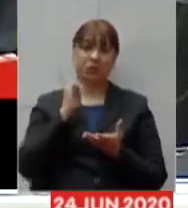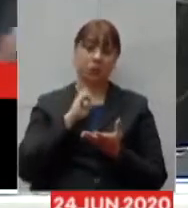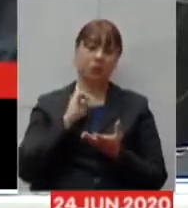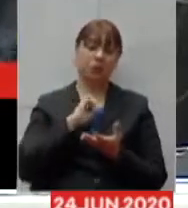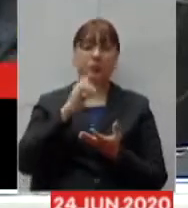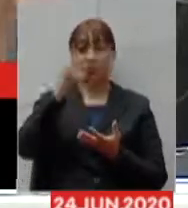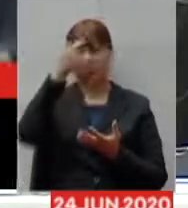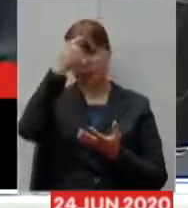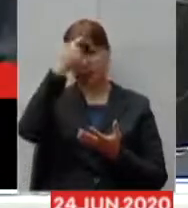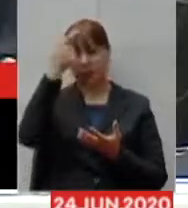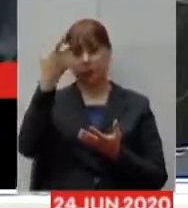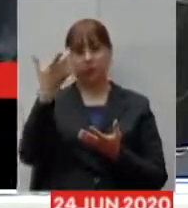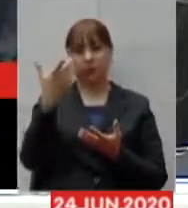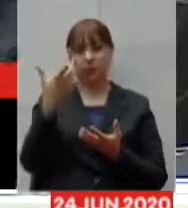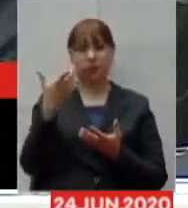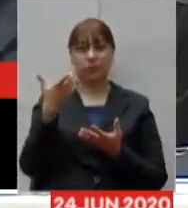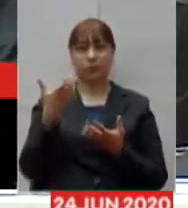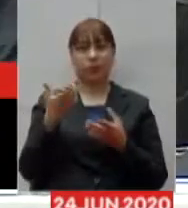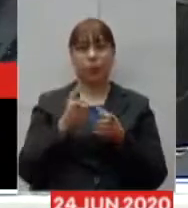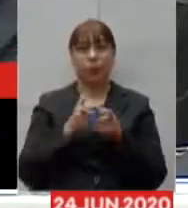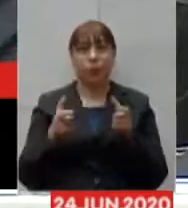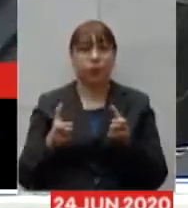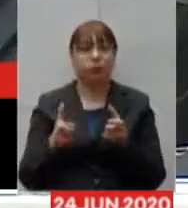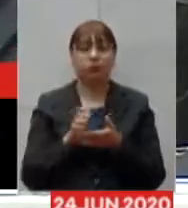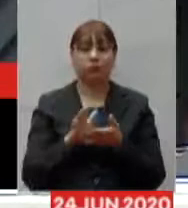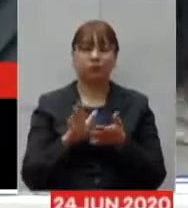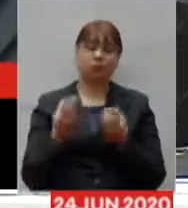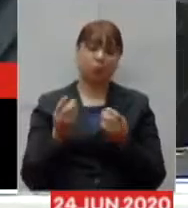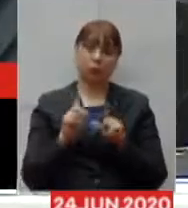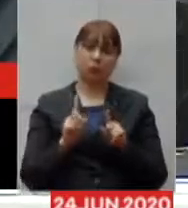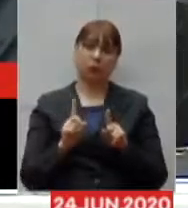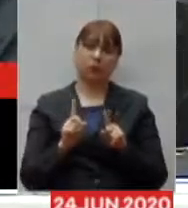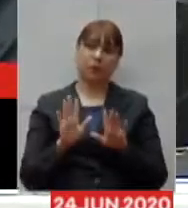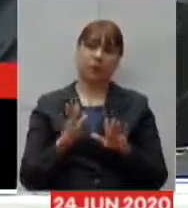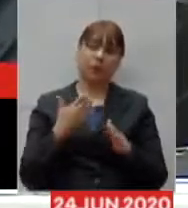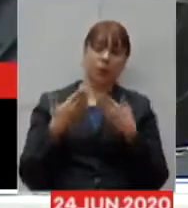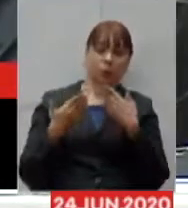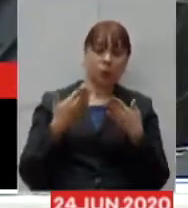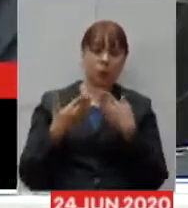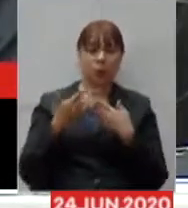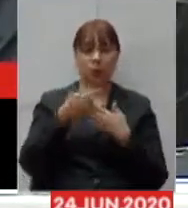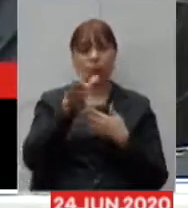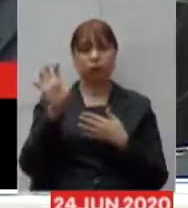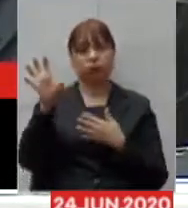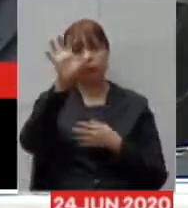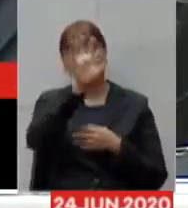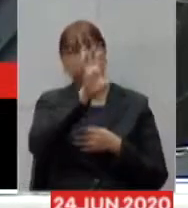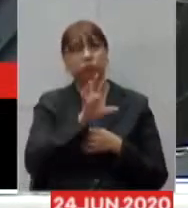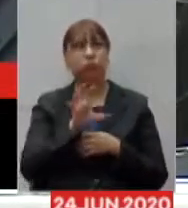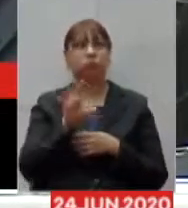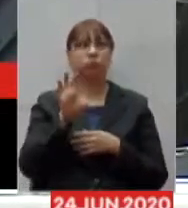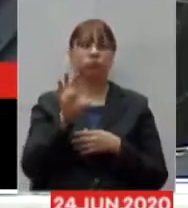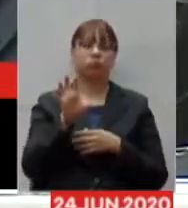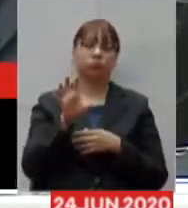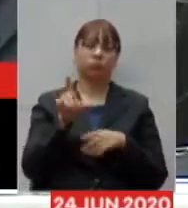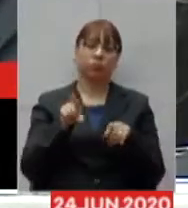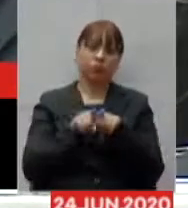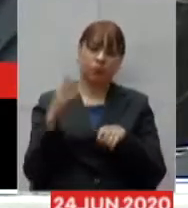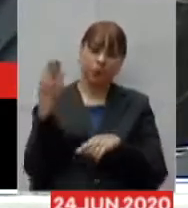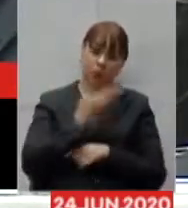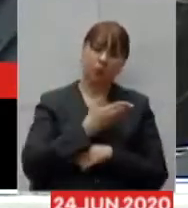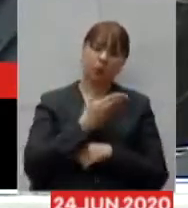crescer demais e como ele está dentro do comparativo com as demais regiões mostrando uma eficiência